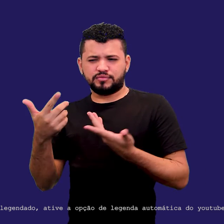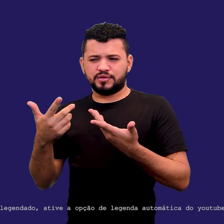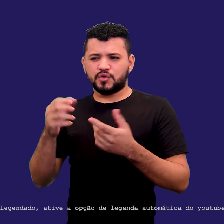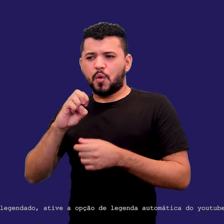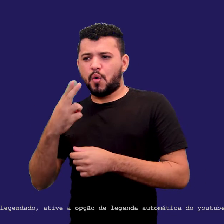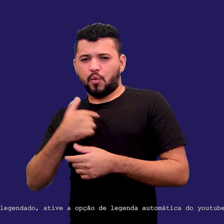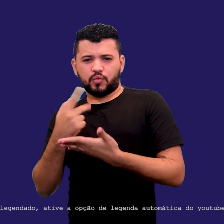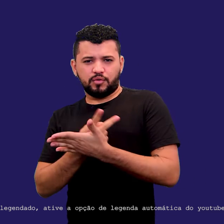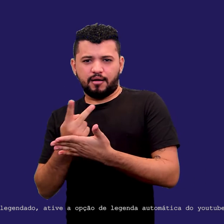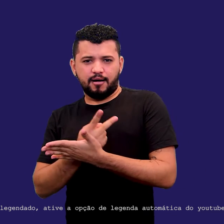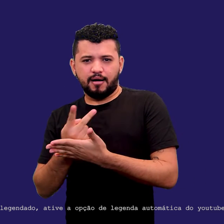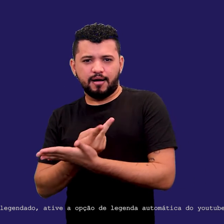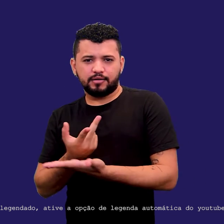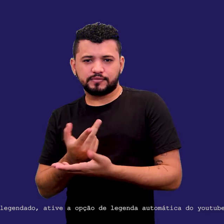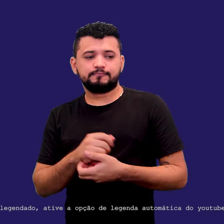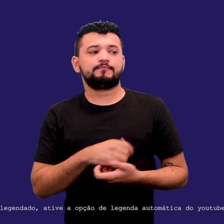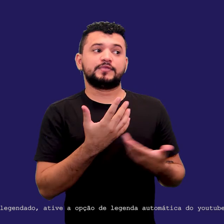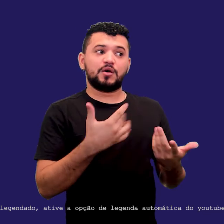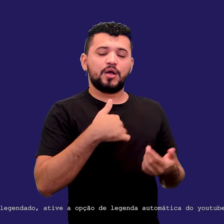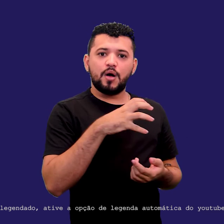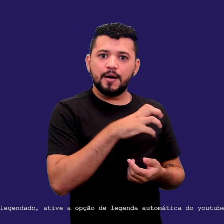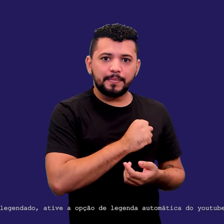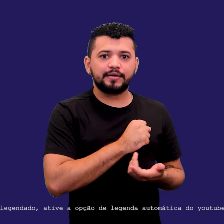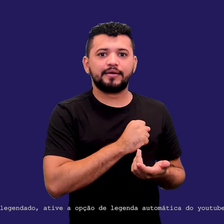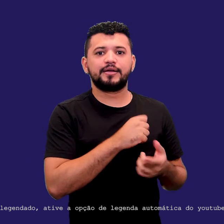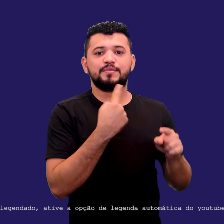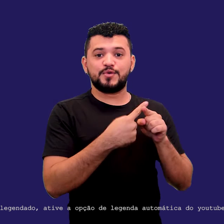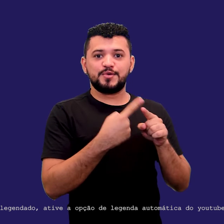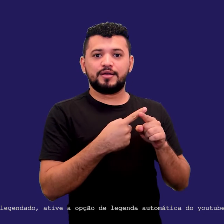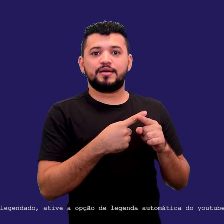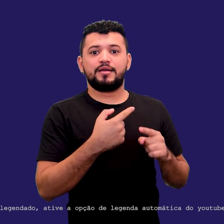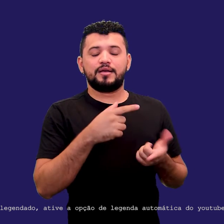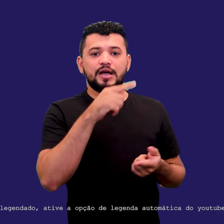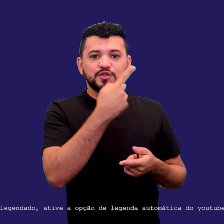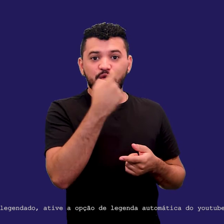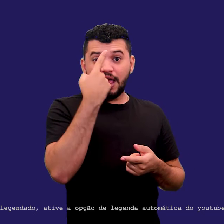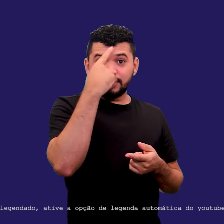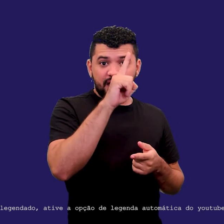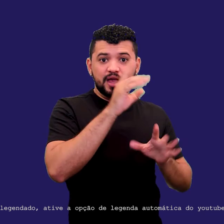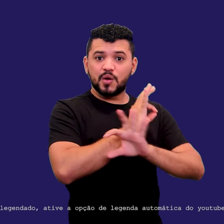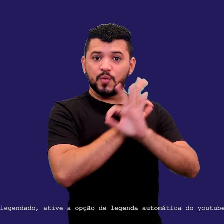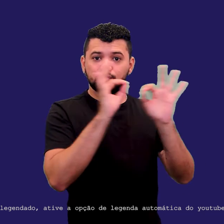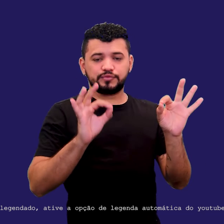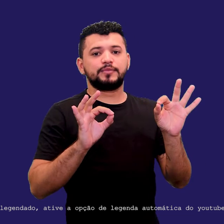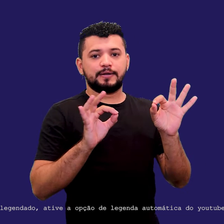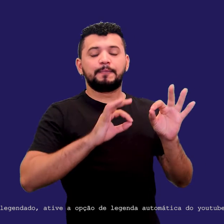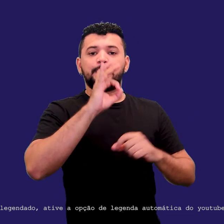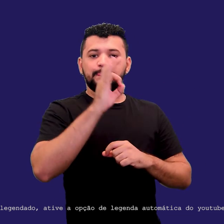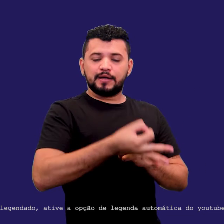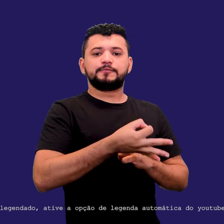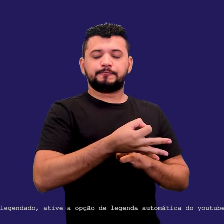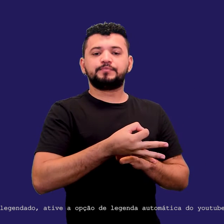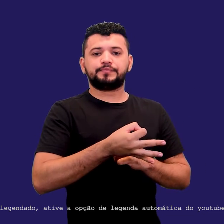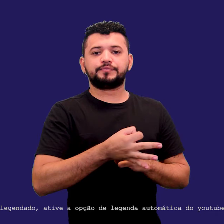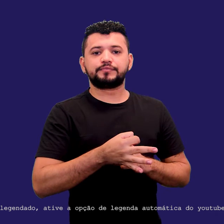Natália, eu adorei essa viagem em Sul e eu quero embarcar nela, entendeu? É exatamente isso, não é? É exatamente